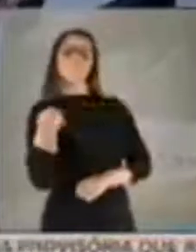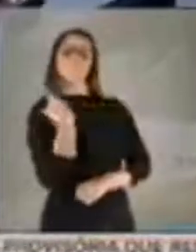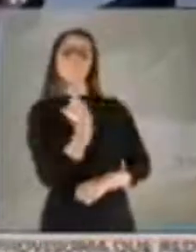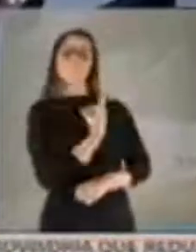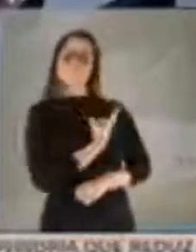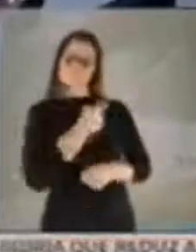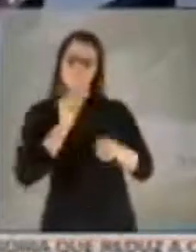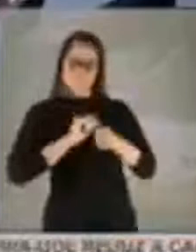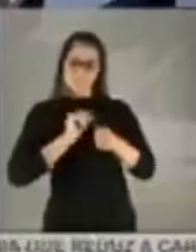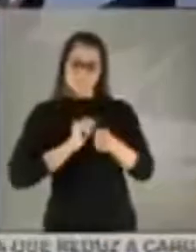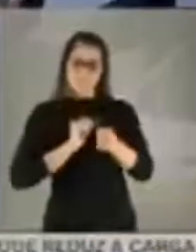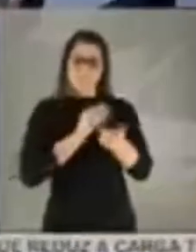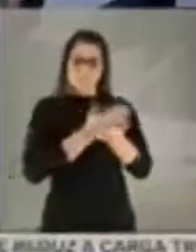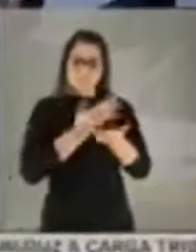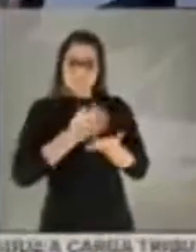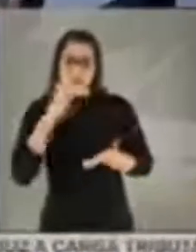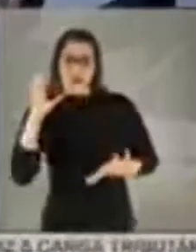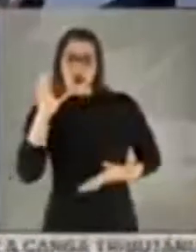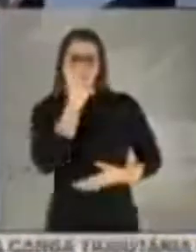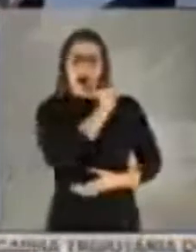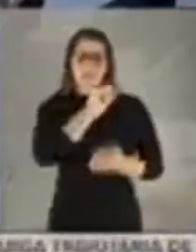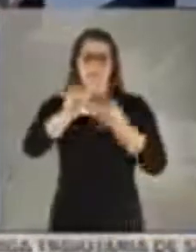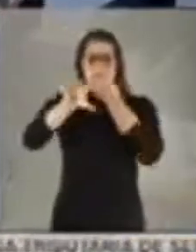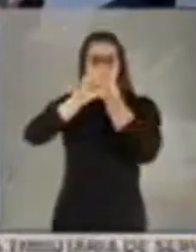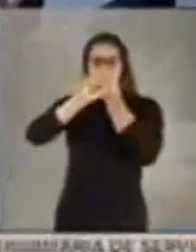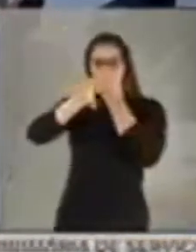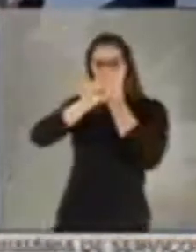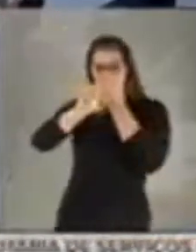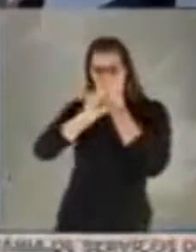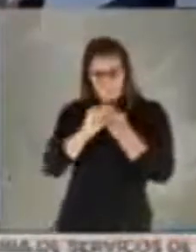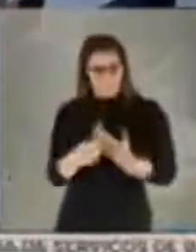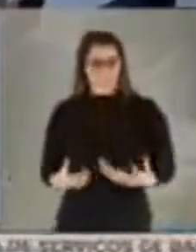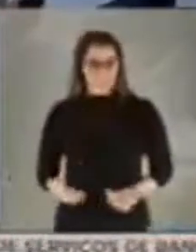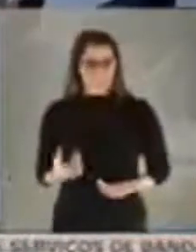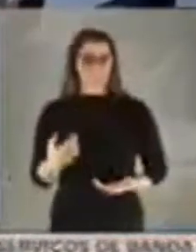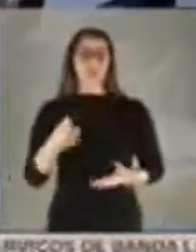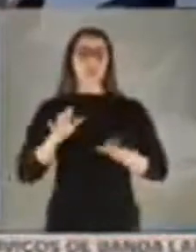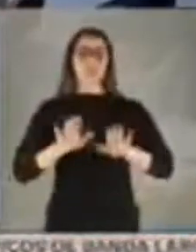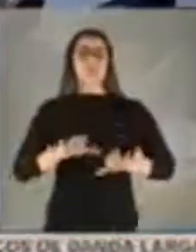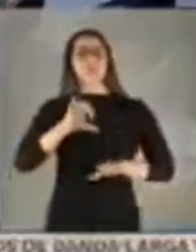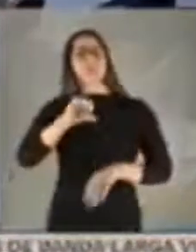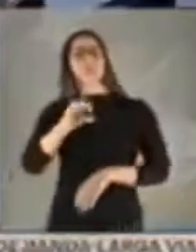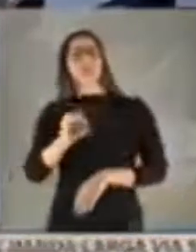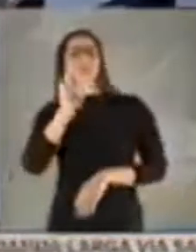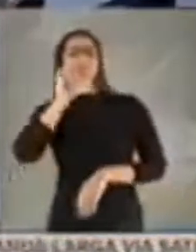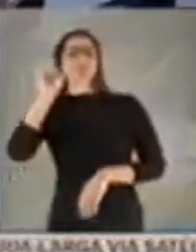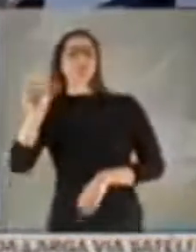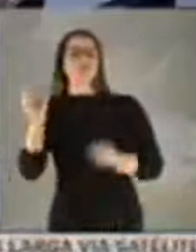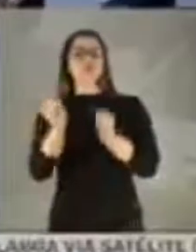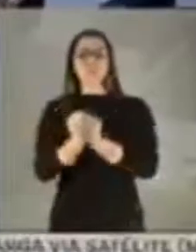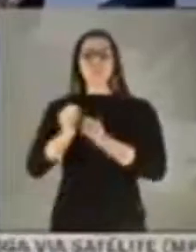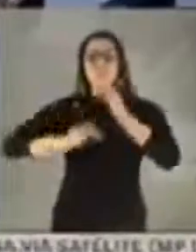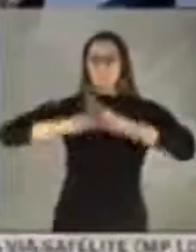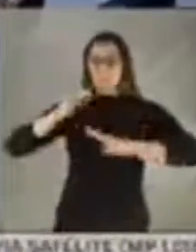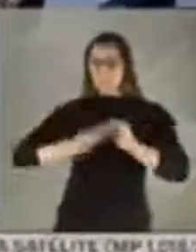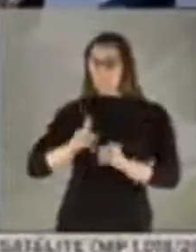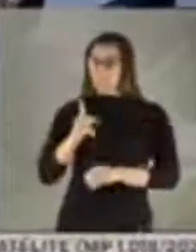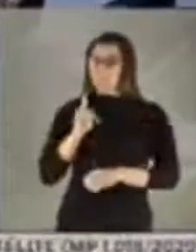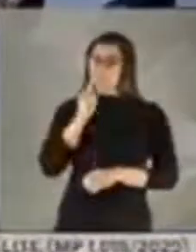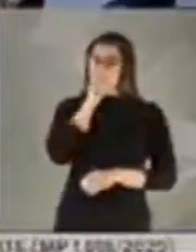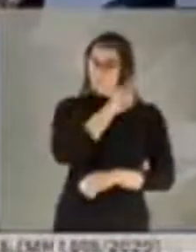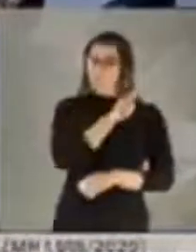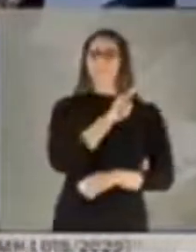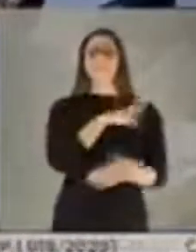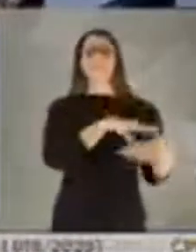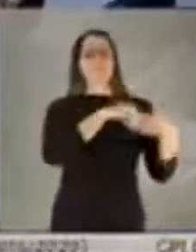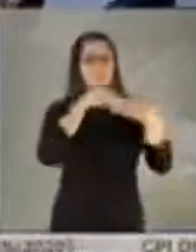fizeram sequência rápida de intubação no local. Nós ficamos 90 dias com esses profissionais lá. Então, nós levamos, sim,